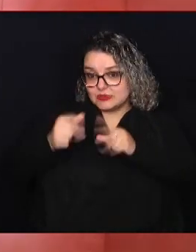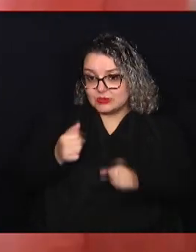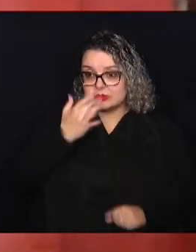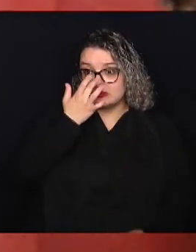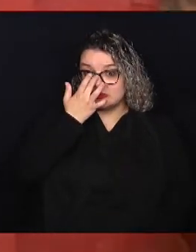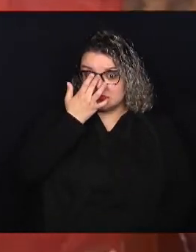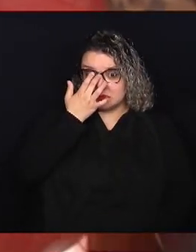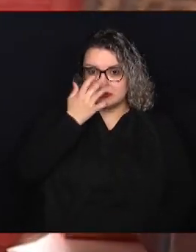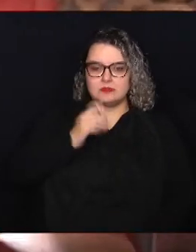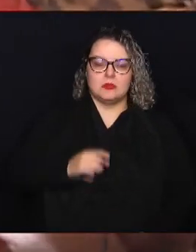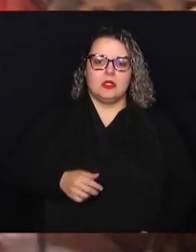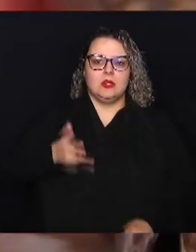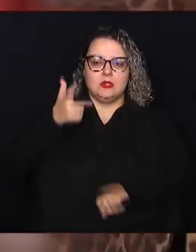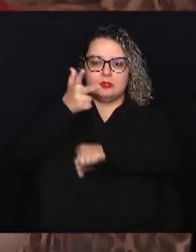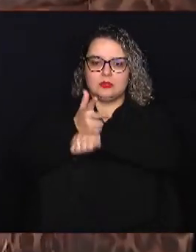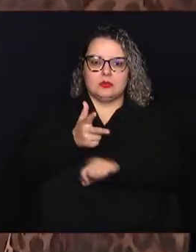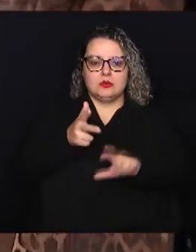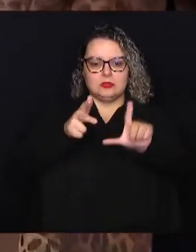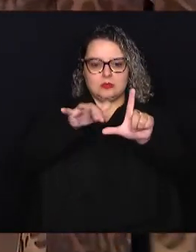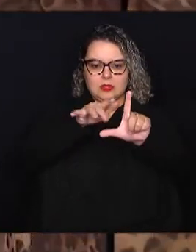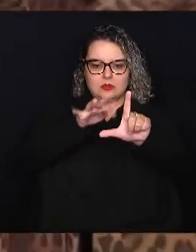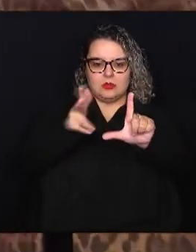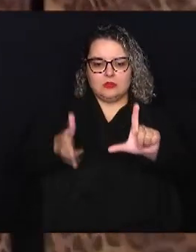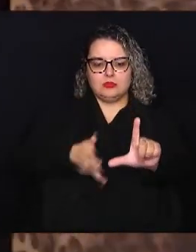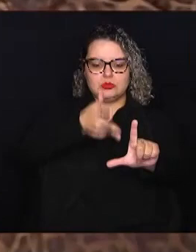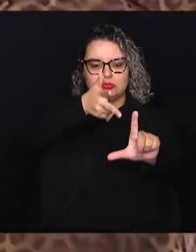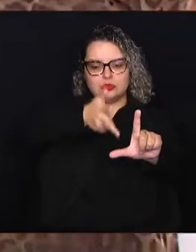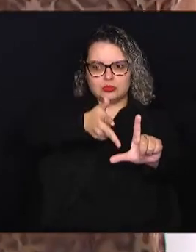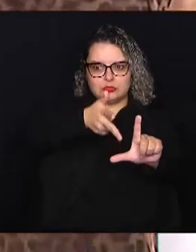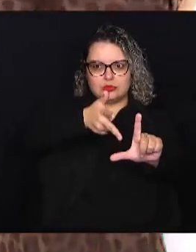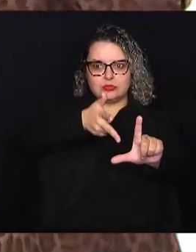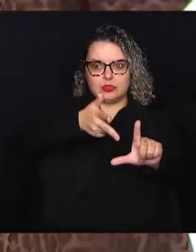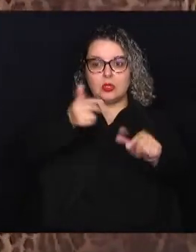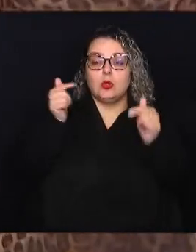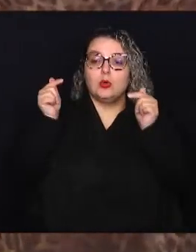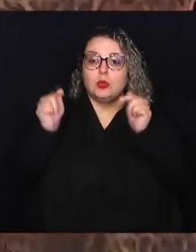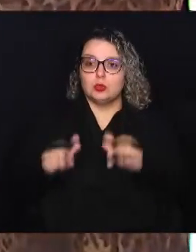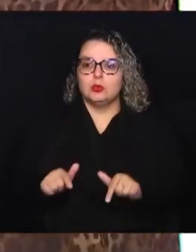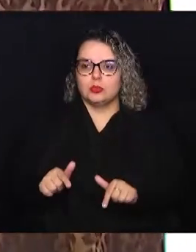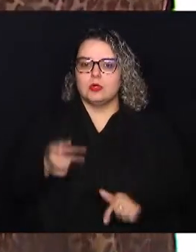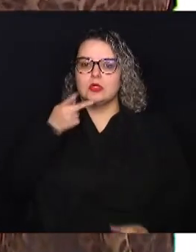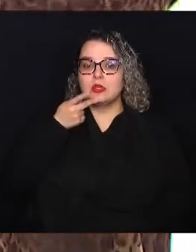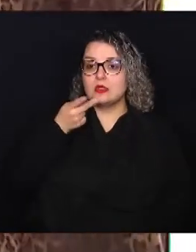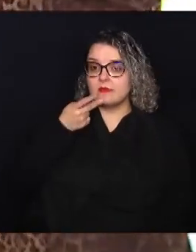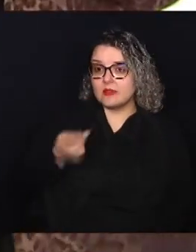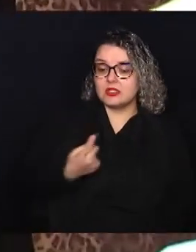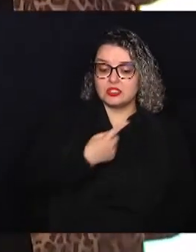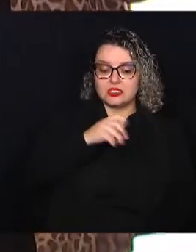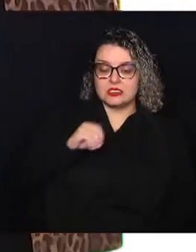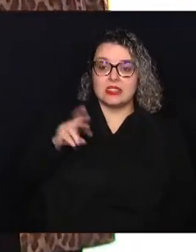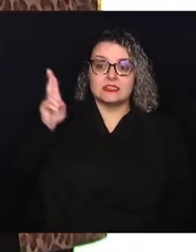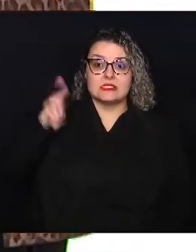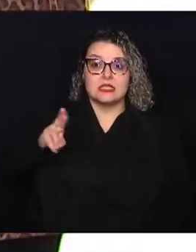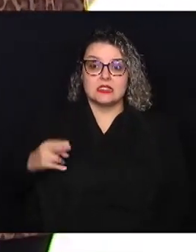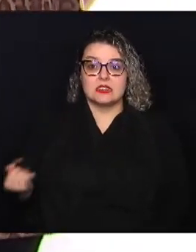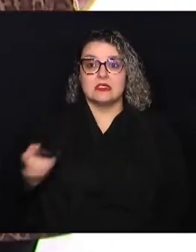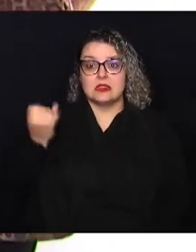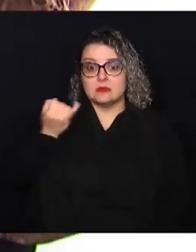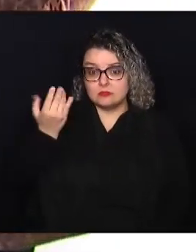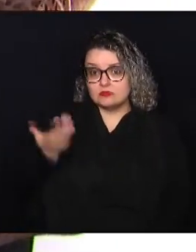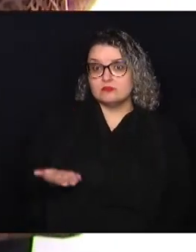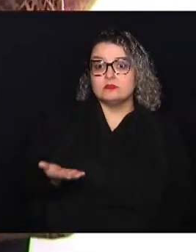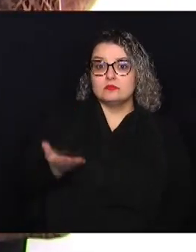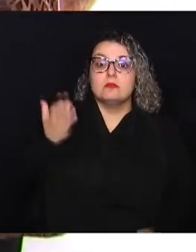coloca na câmera, no QR Code, e ela vai direto para um lugar onde fala de 10 motivos importantes para você